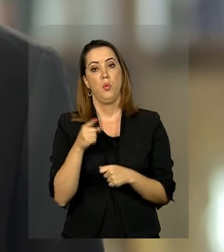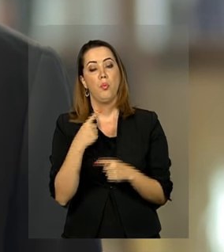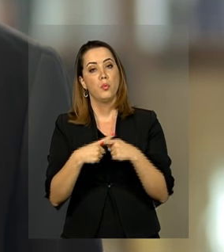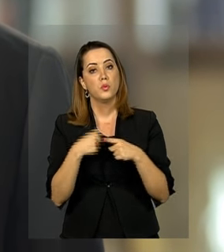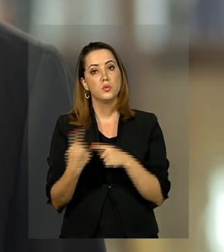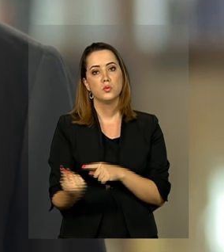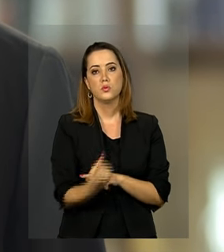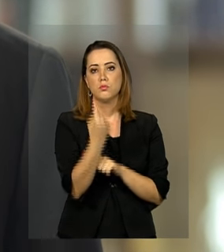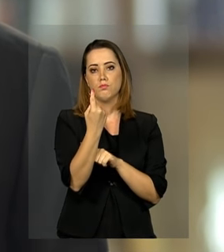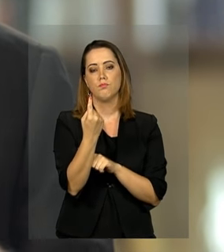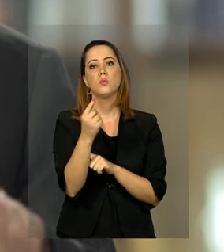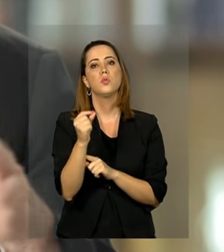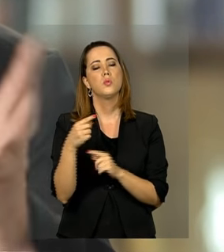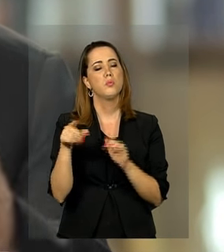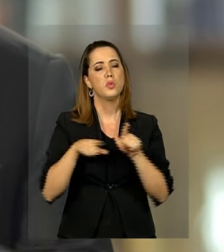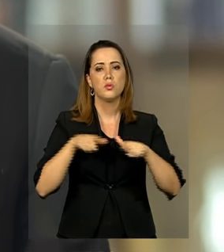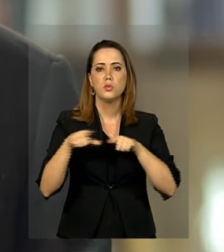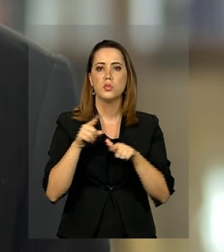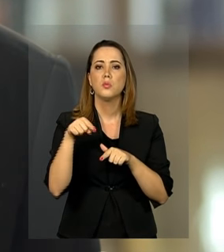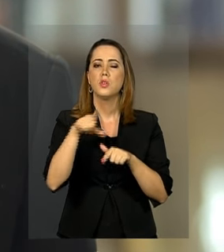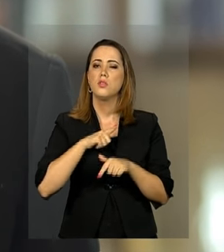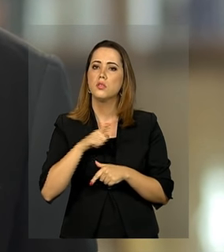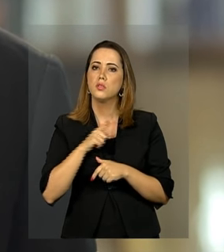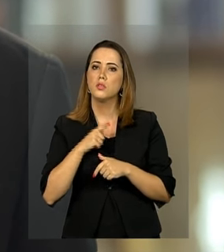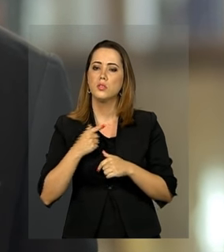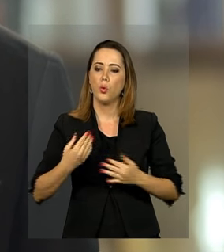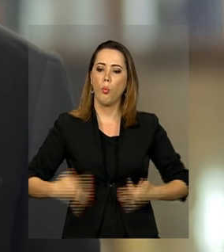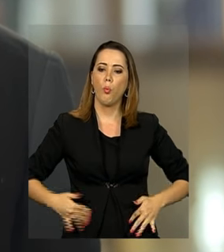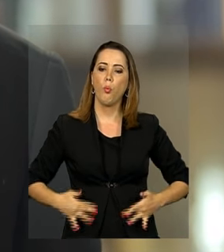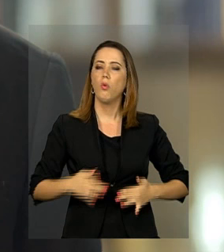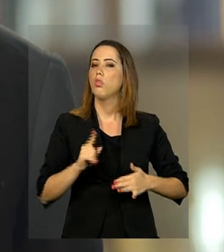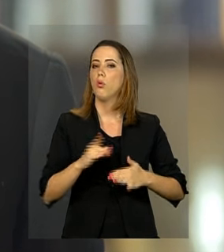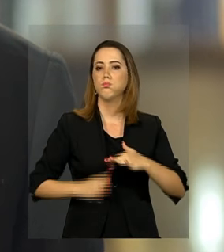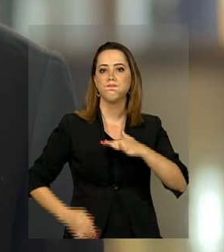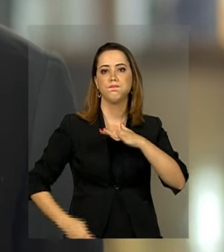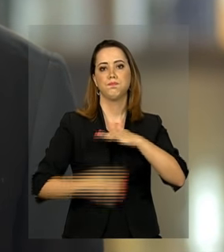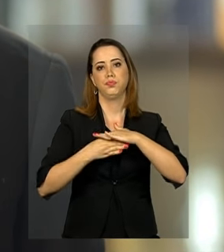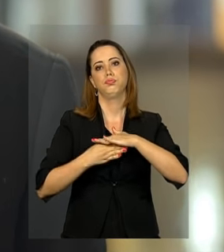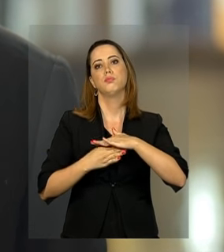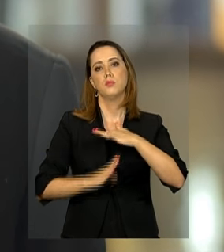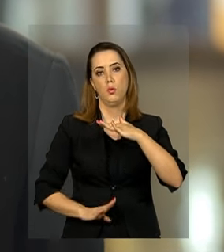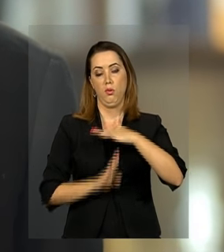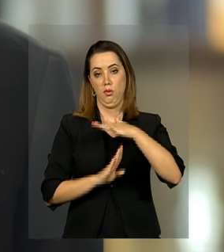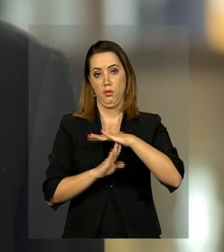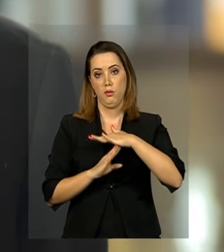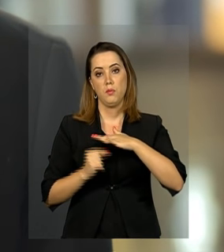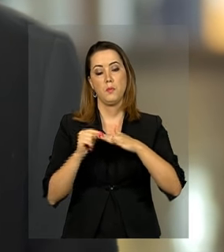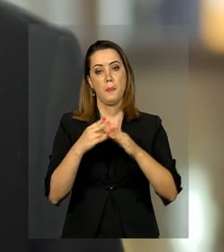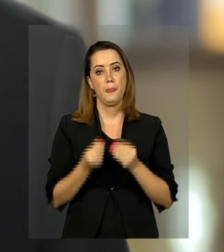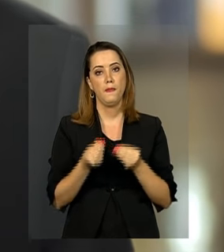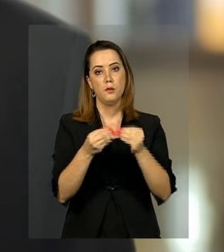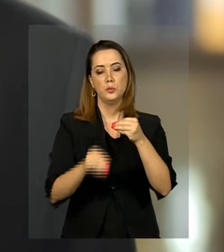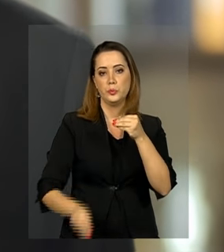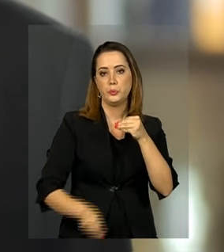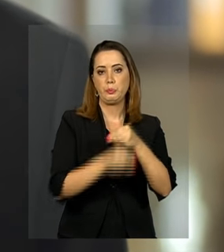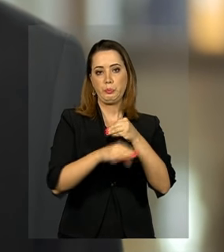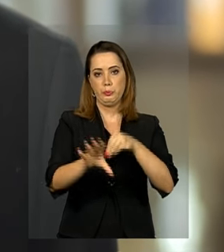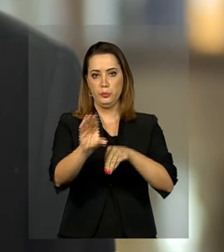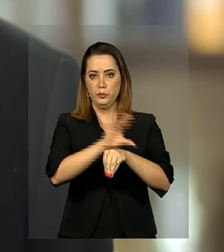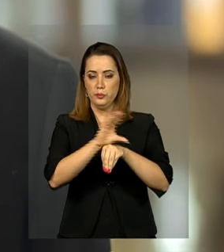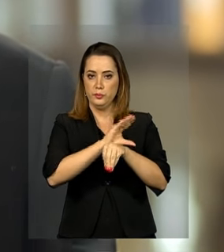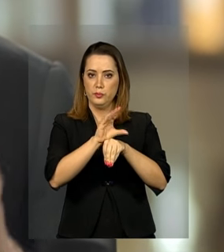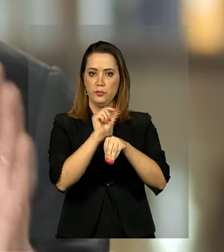primeiras providências foi impor limite para os gastos públicos. Encaminhamos ao Congresso Nacional uma proposta de emenda